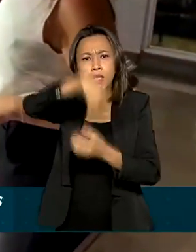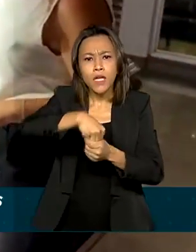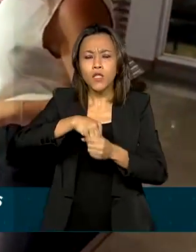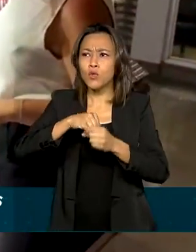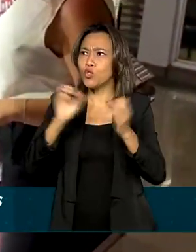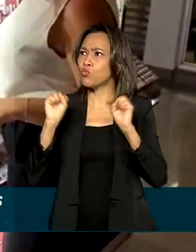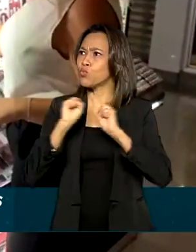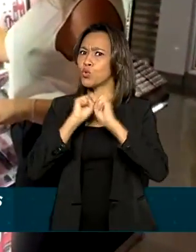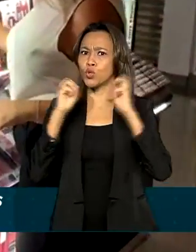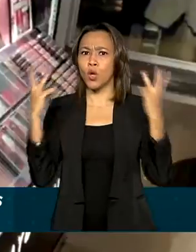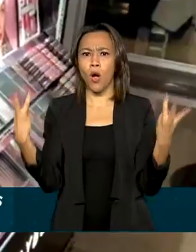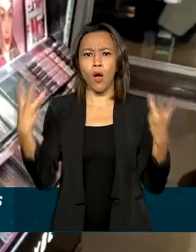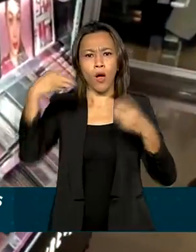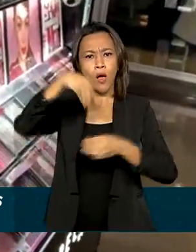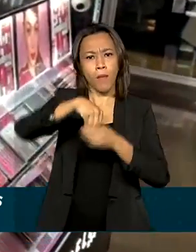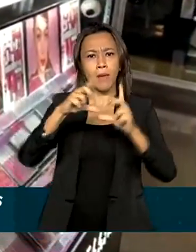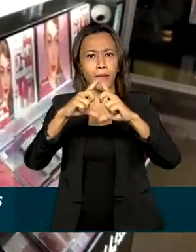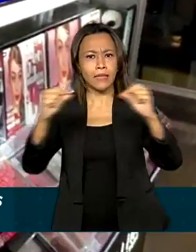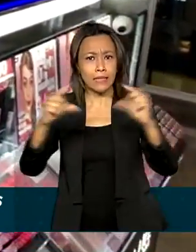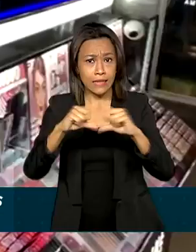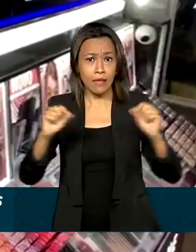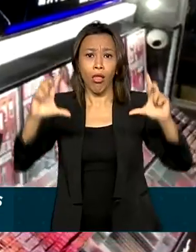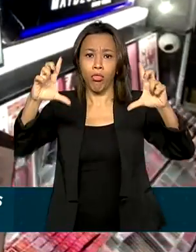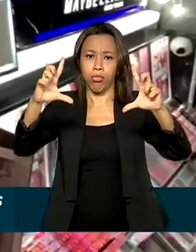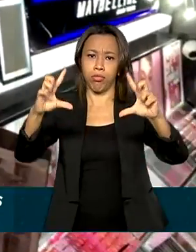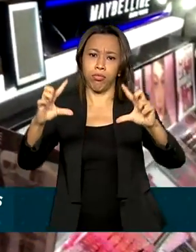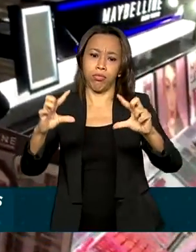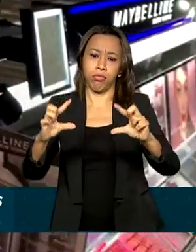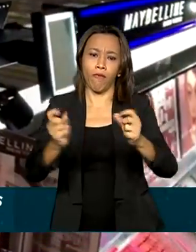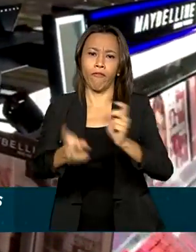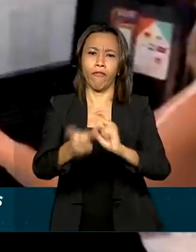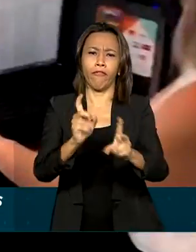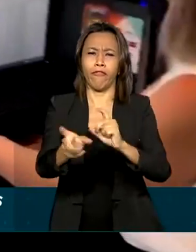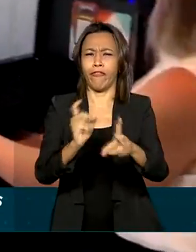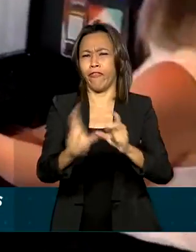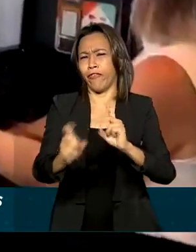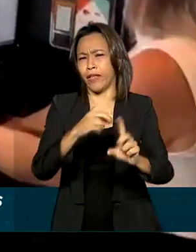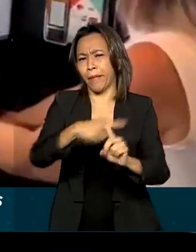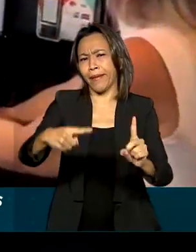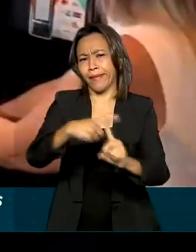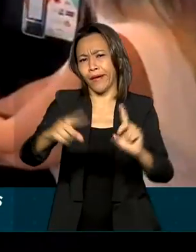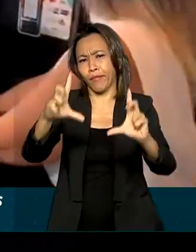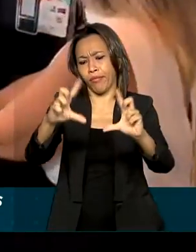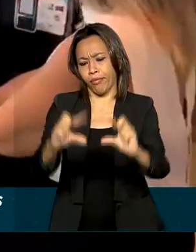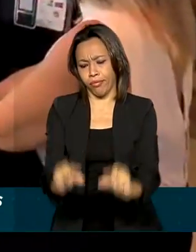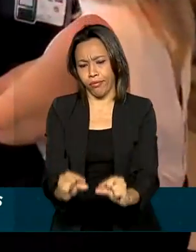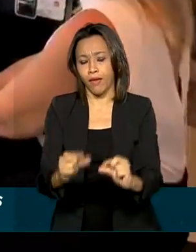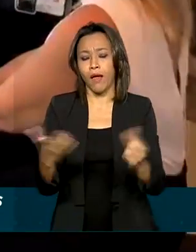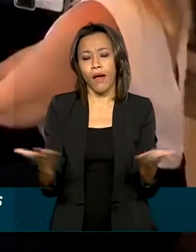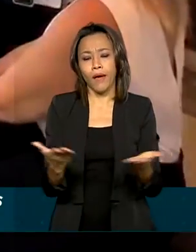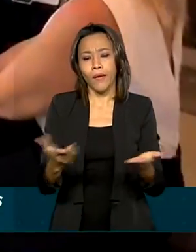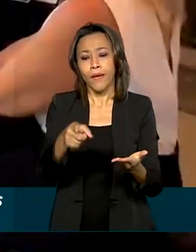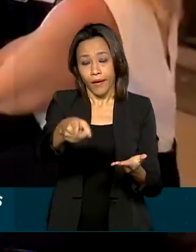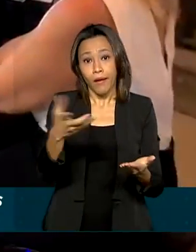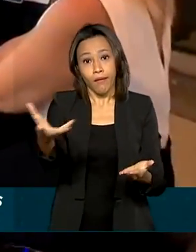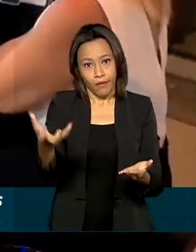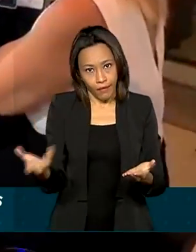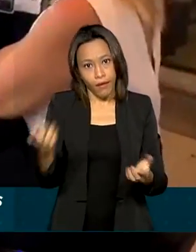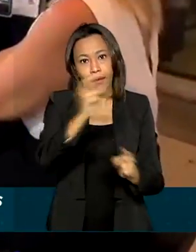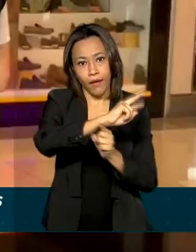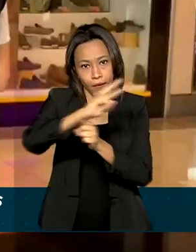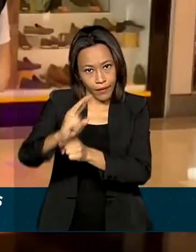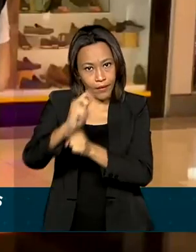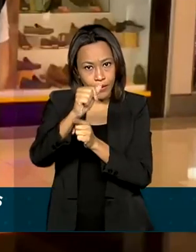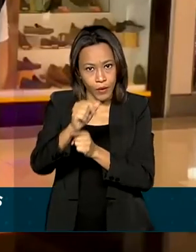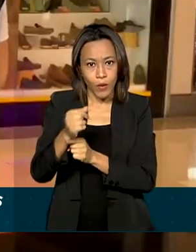grande movimento em Brasília, as vendas caíram pela metade. Agora, Gabriela pretende obter o crédito pela